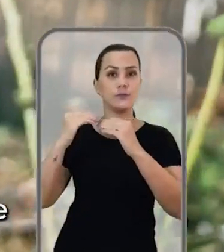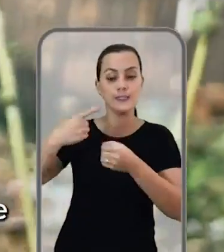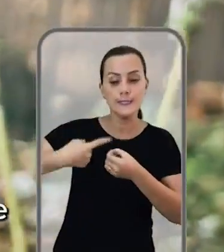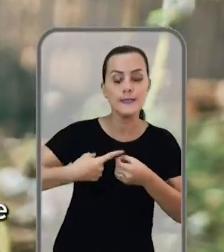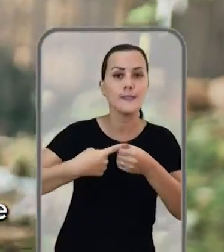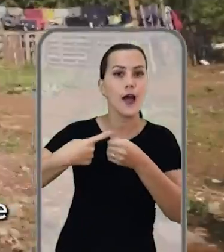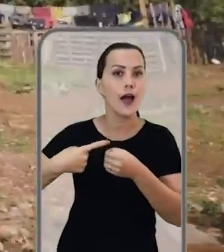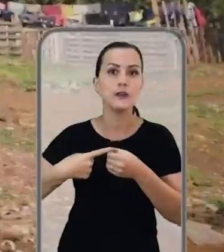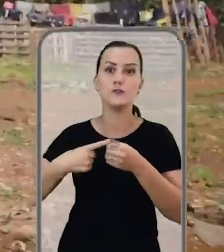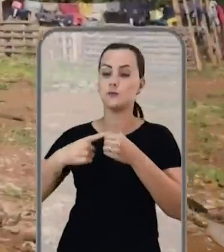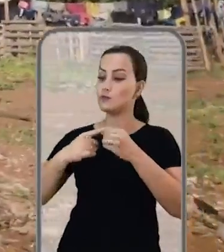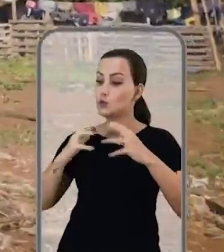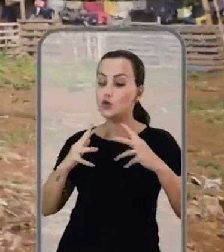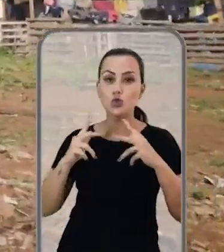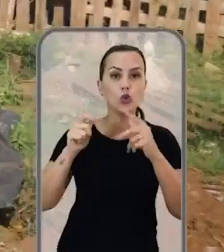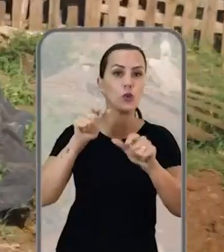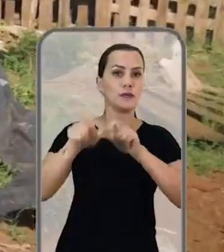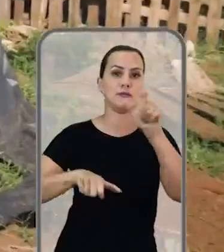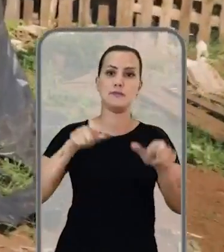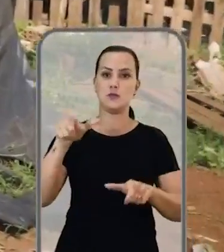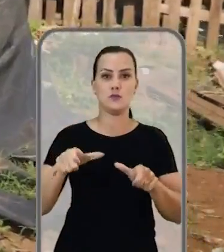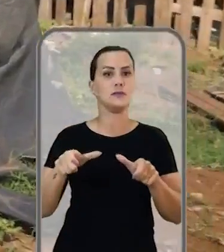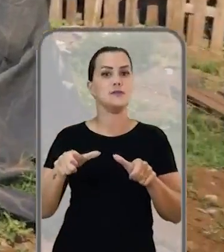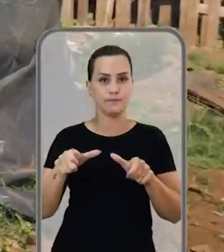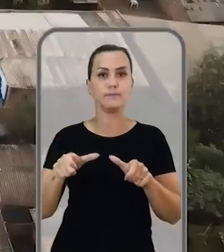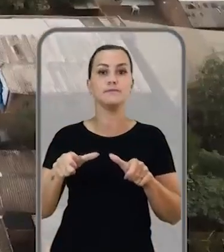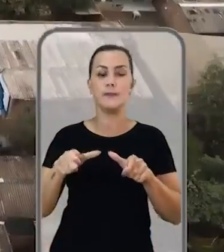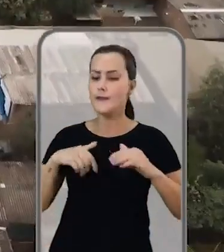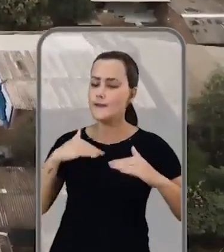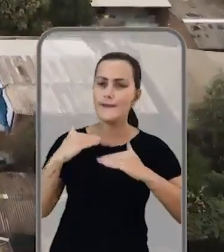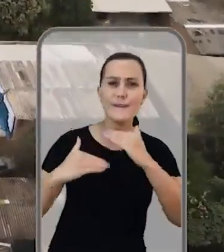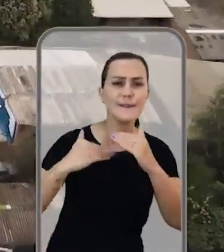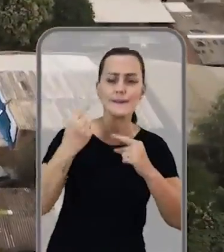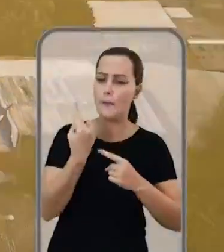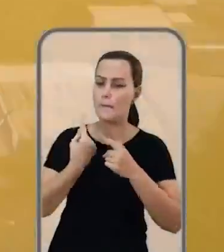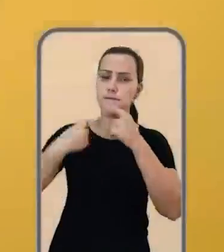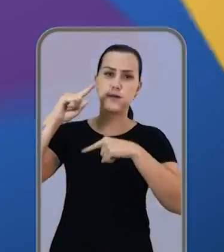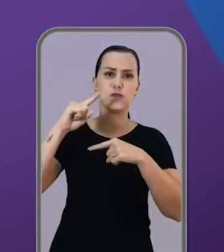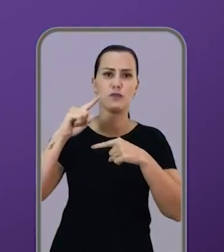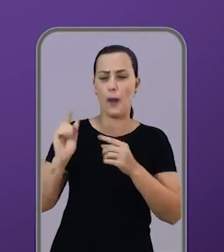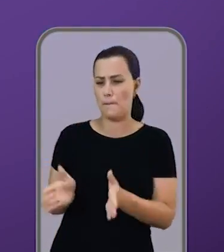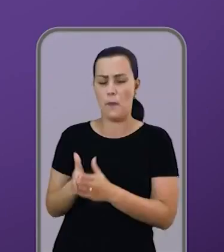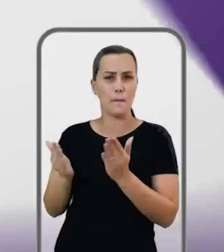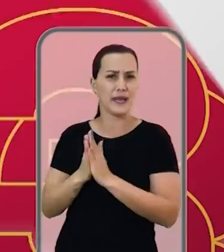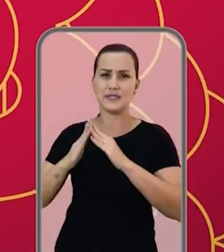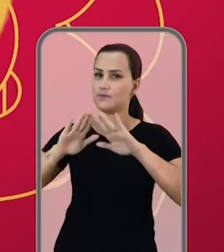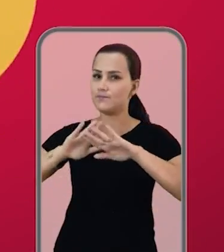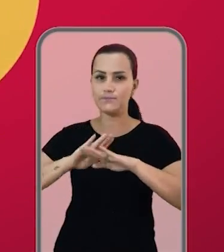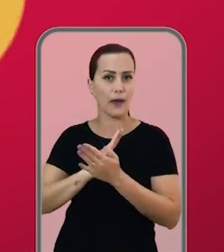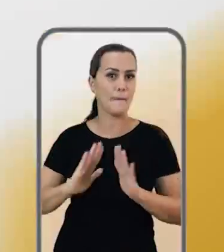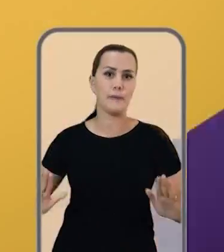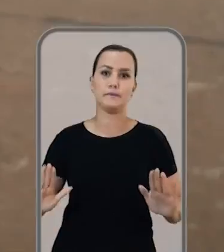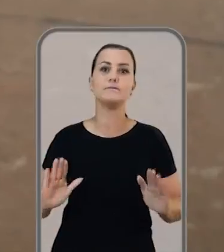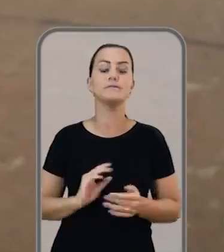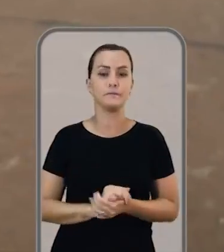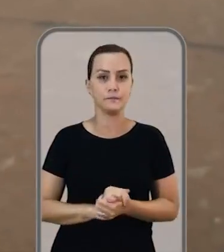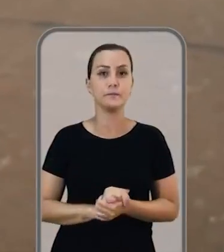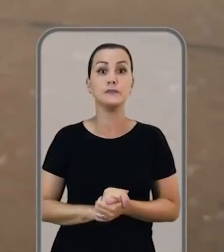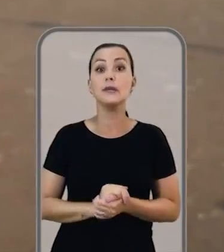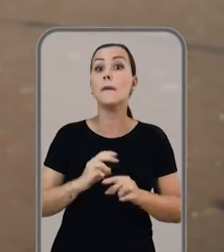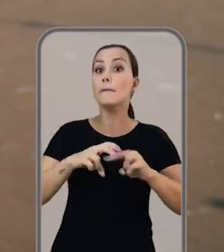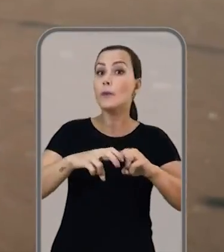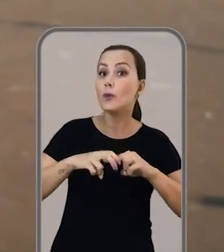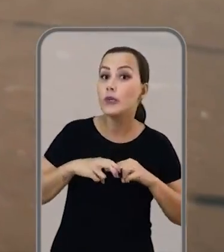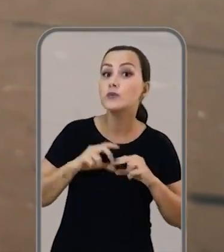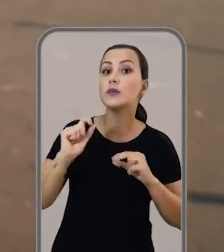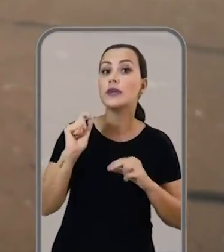construir uma Campo Grande que se desenvolva e também readique sua pobreza. Camila 13! Por isso,